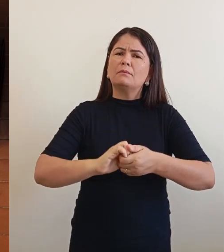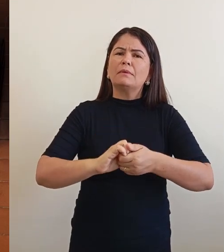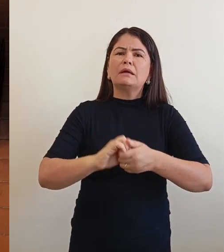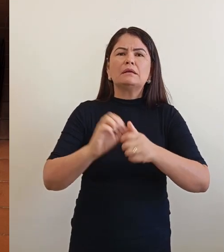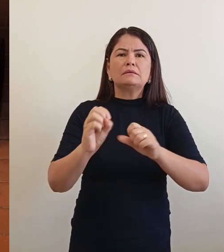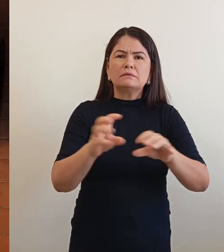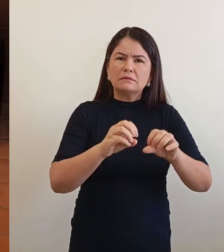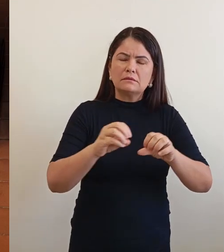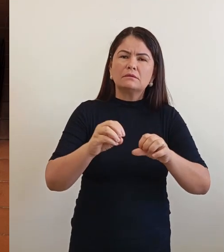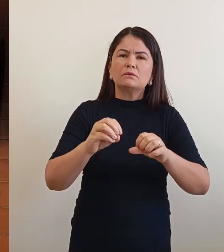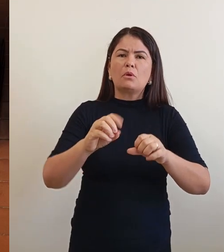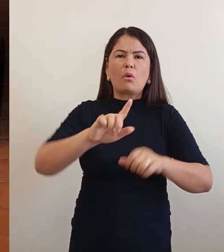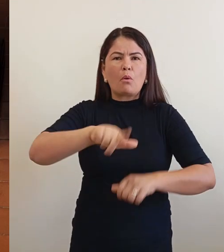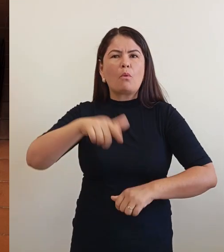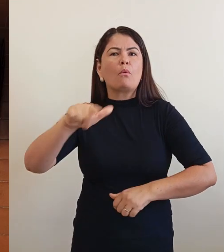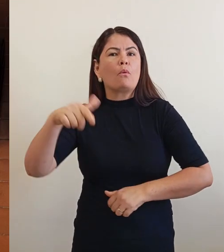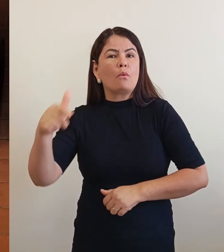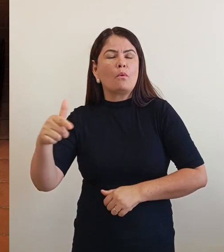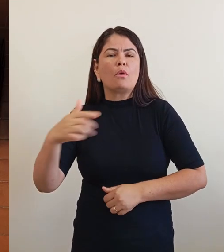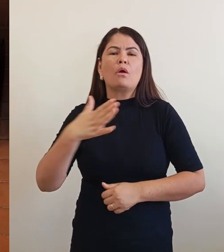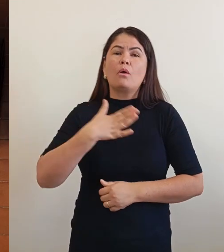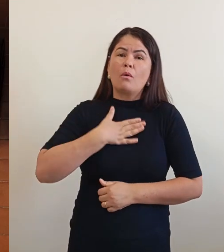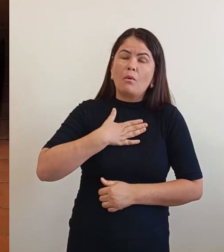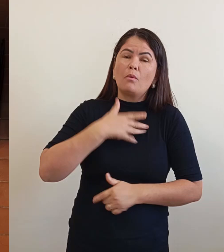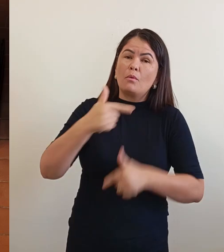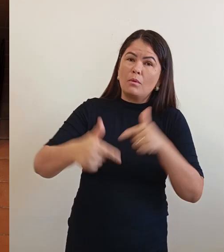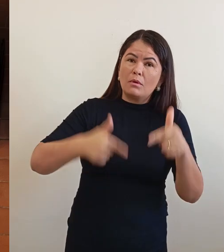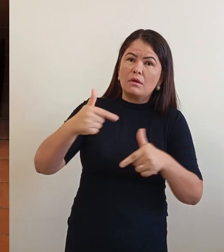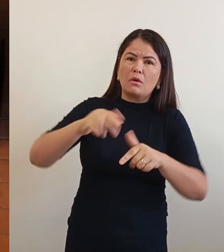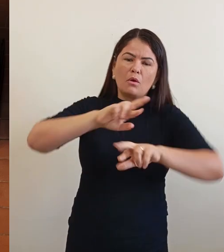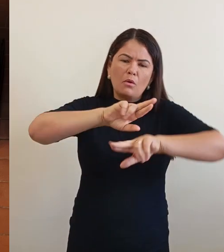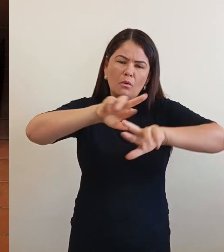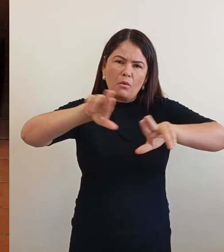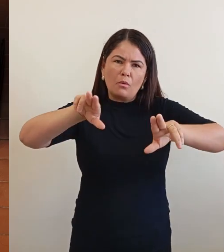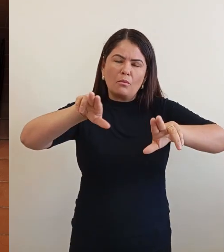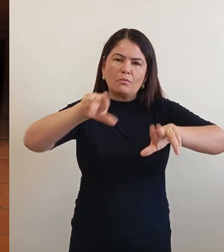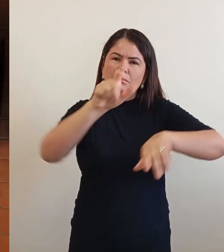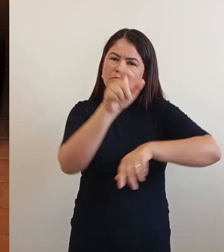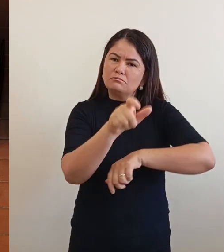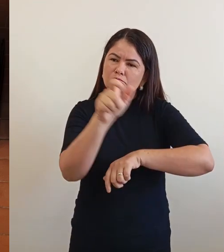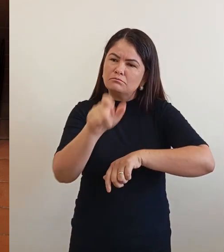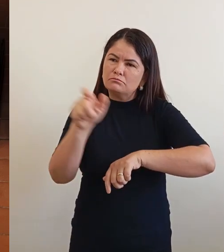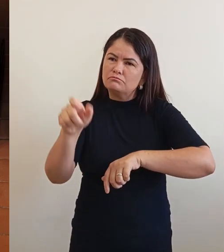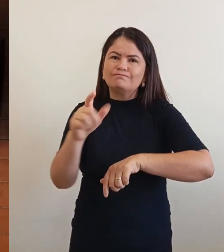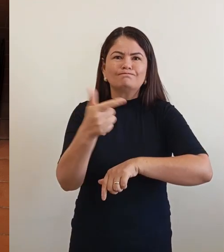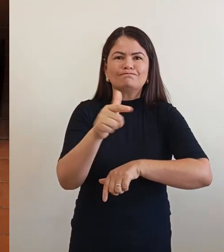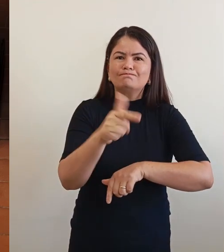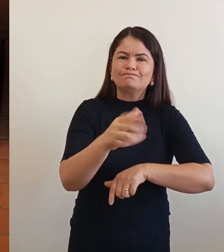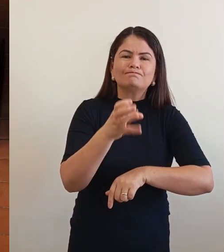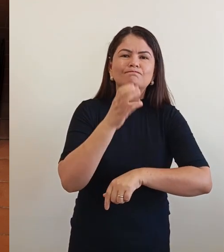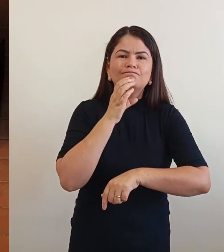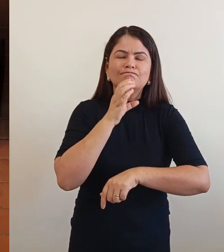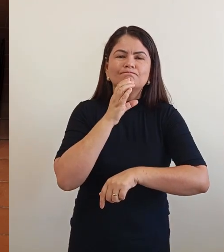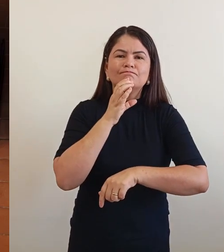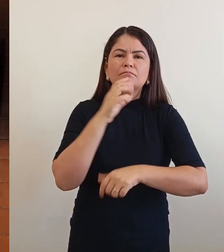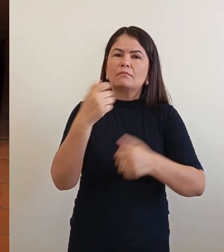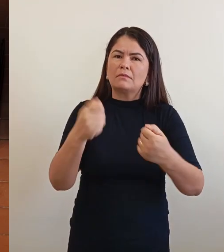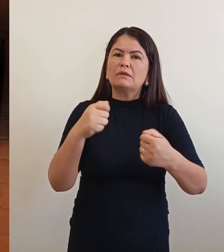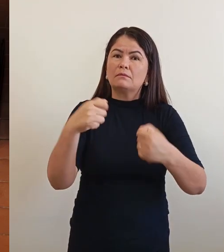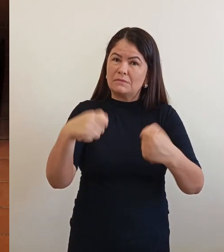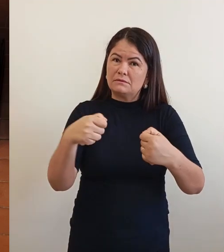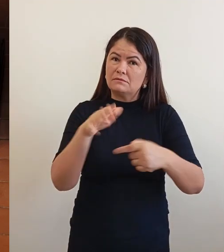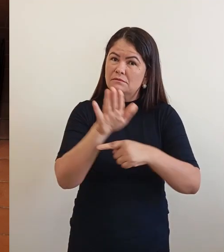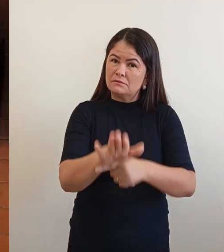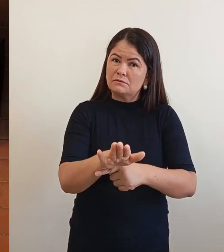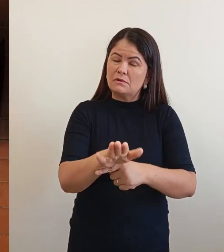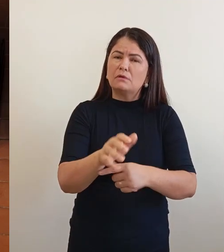realmente não tinham conhecimento. E precisava de ajuda. E eu estava ali, acolhendo e ajudando. Na